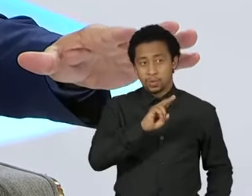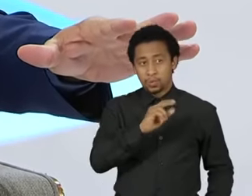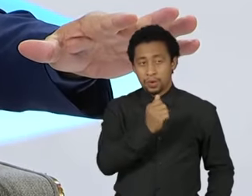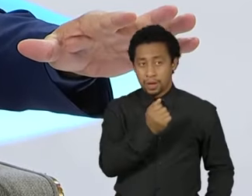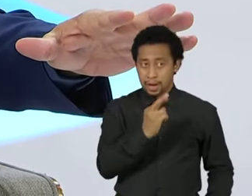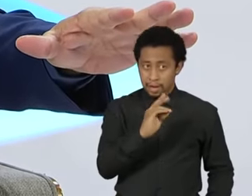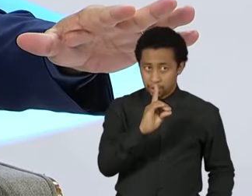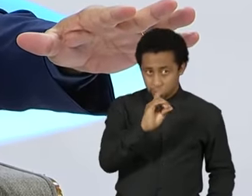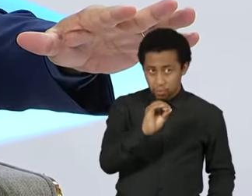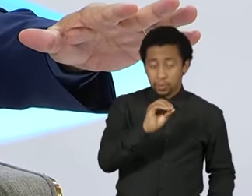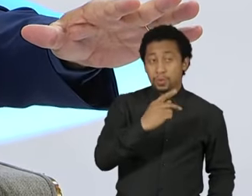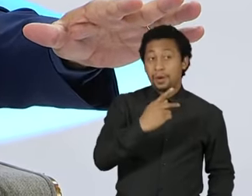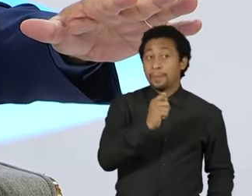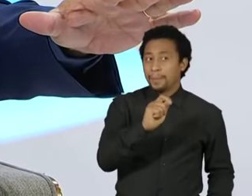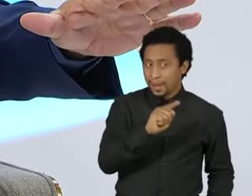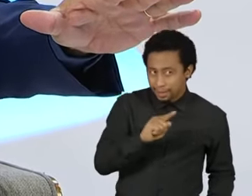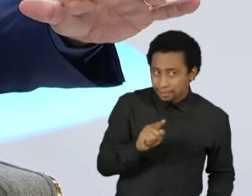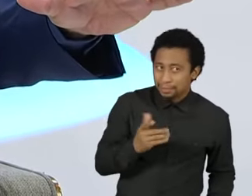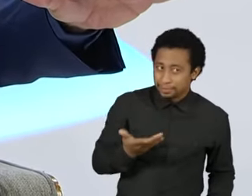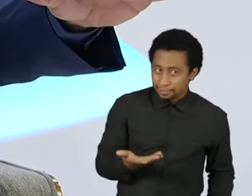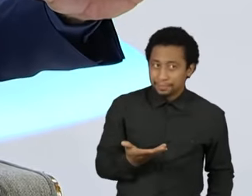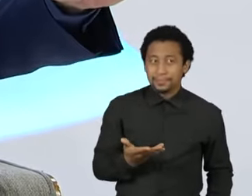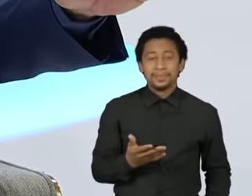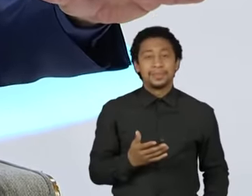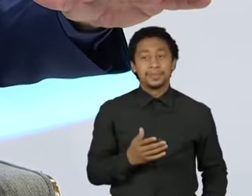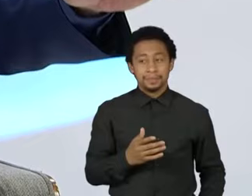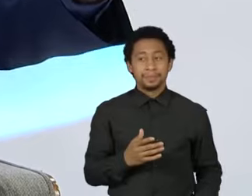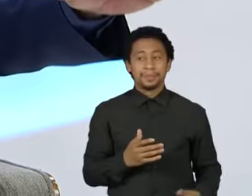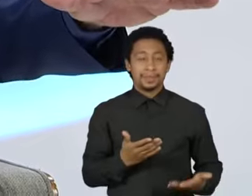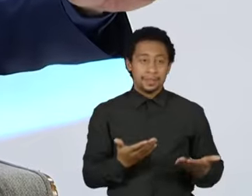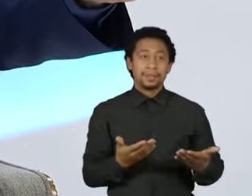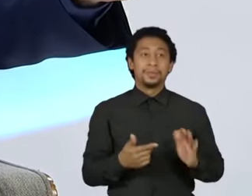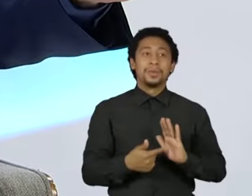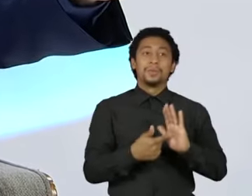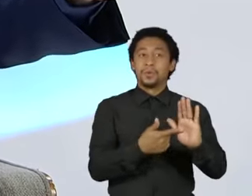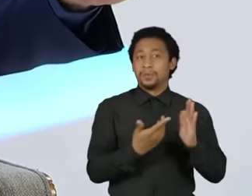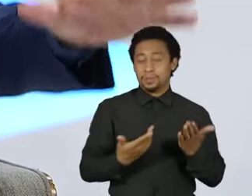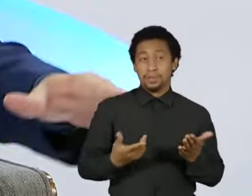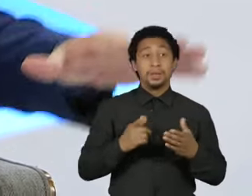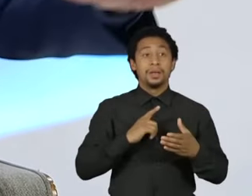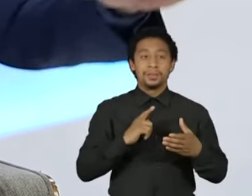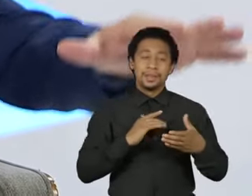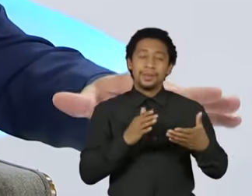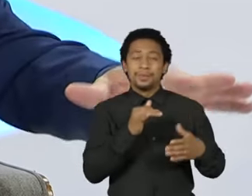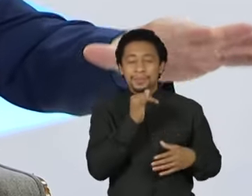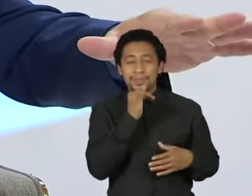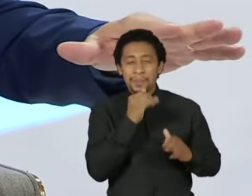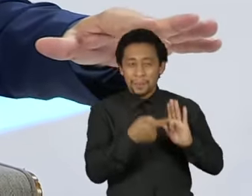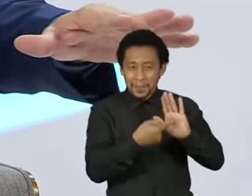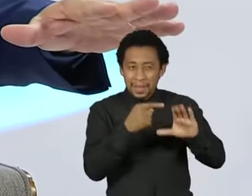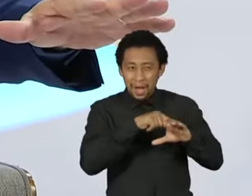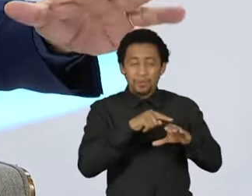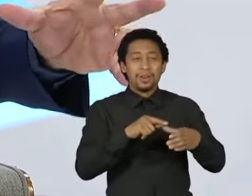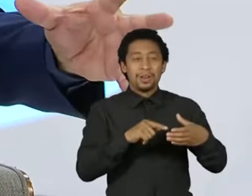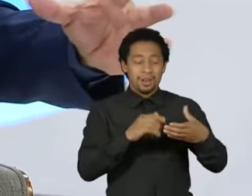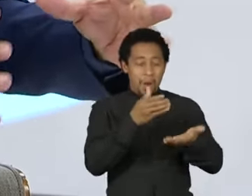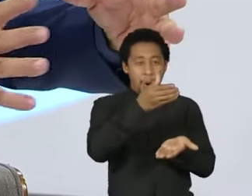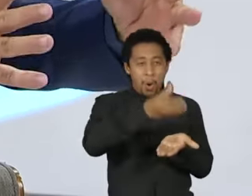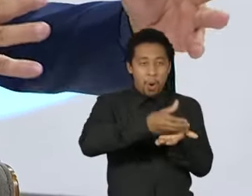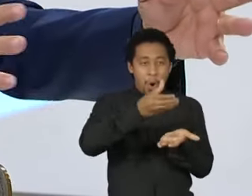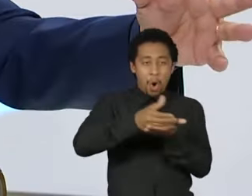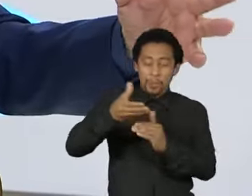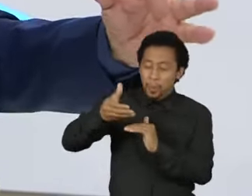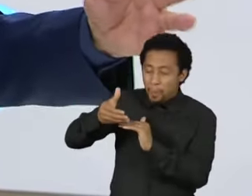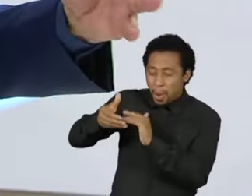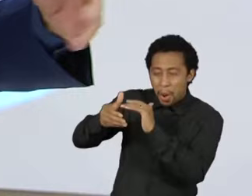palestra. Tem copo vazio, mas tem um copo, sei lá, começando a